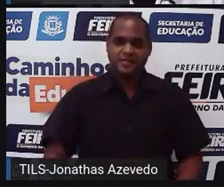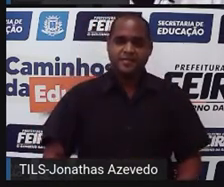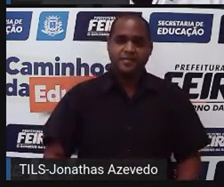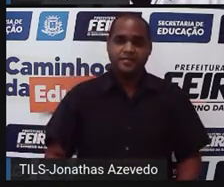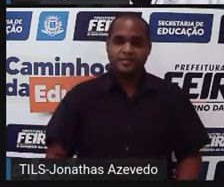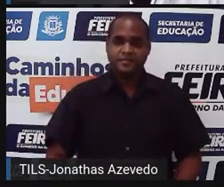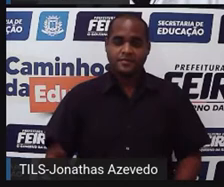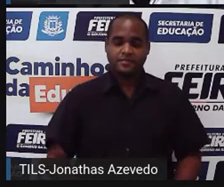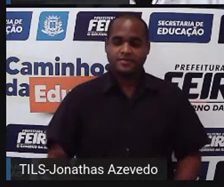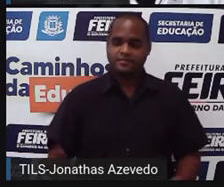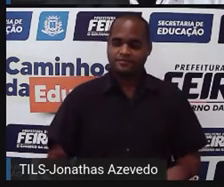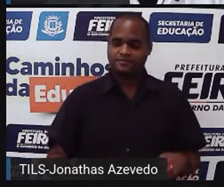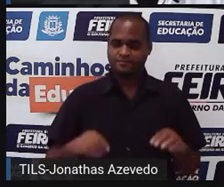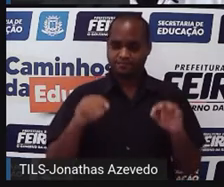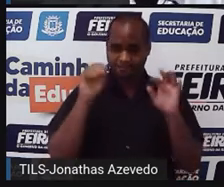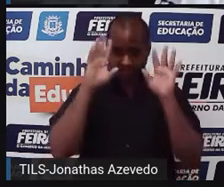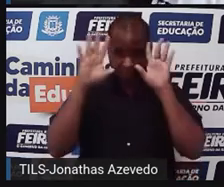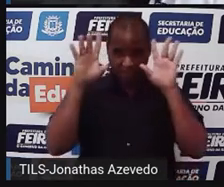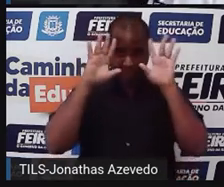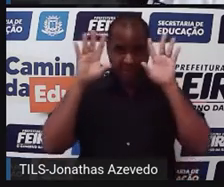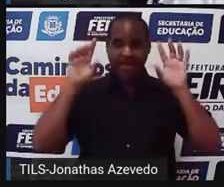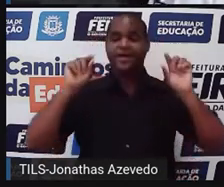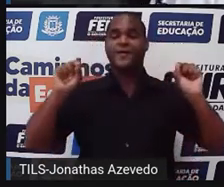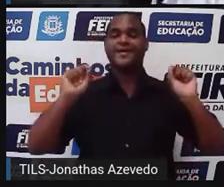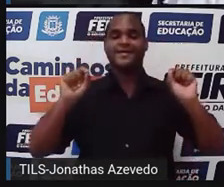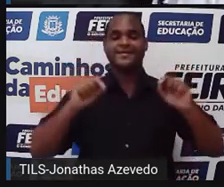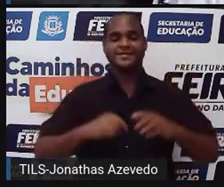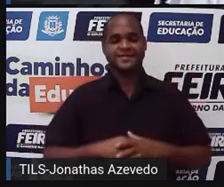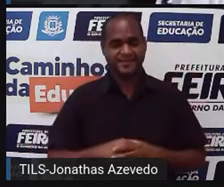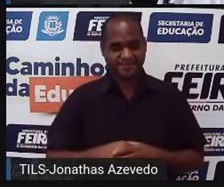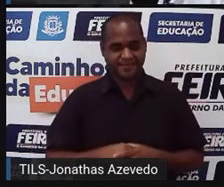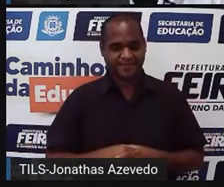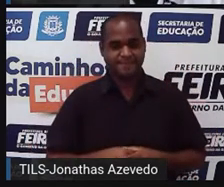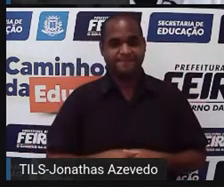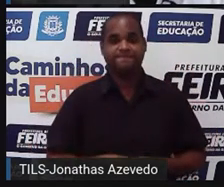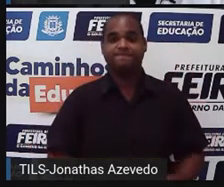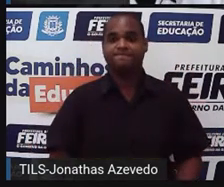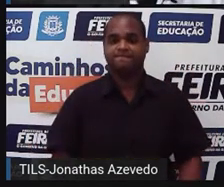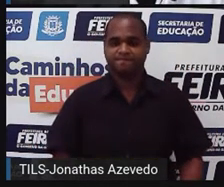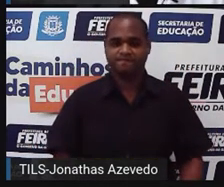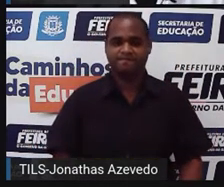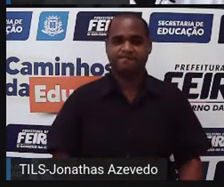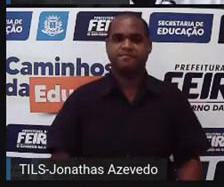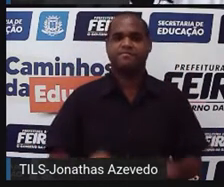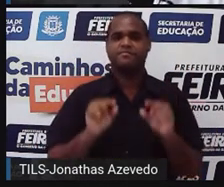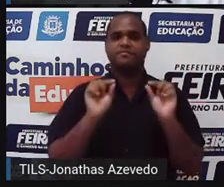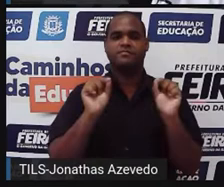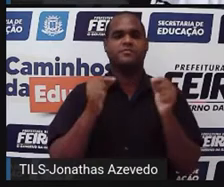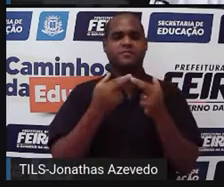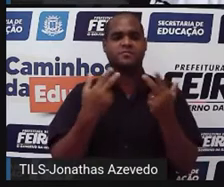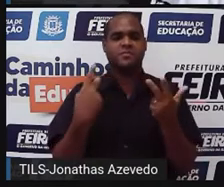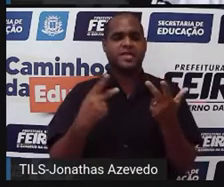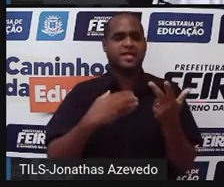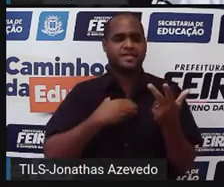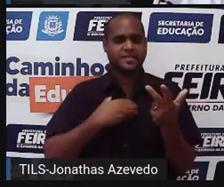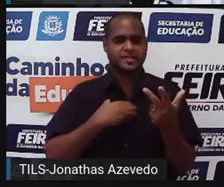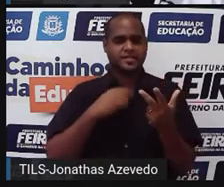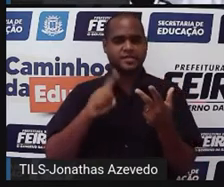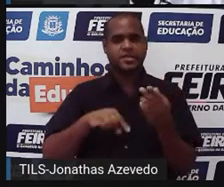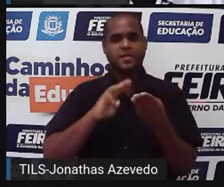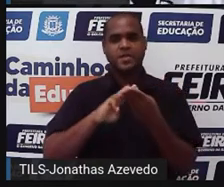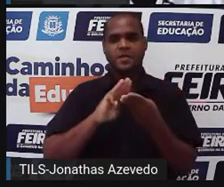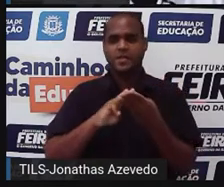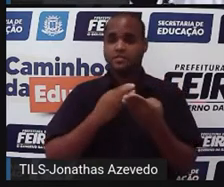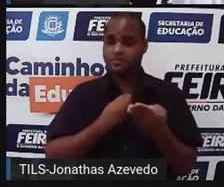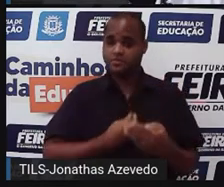Então, vamos lá. Qual é a reflexão que fica aqui nesse momento? Tá bom? Que tal a gente dar um sentido pra matemática